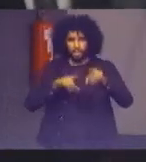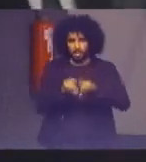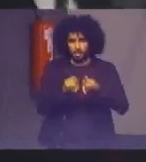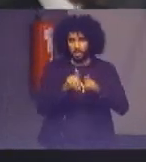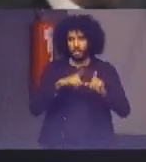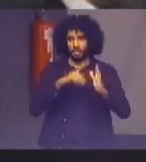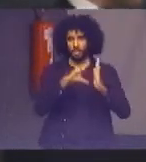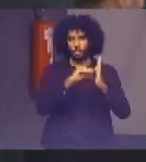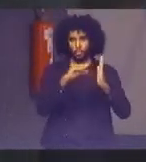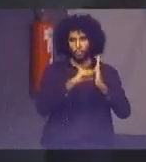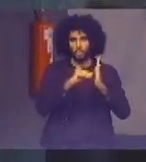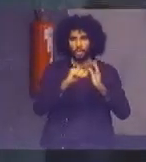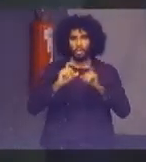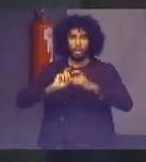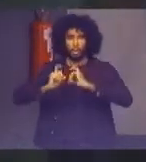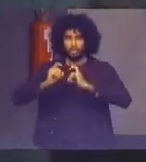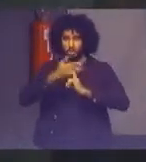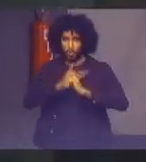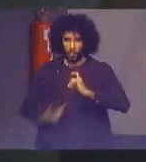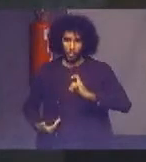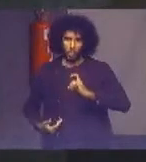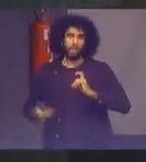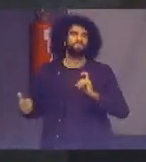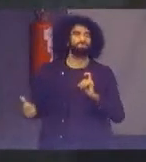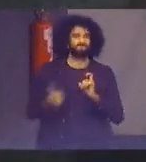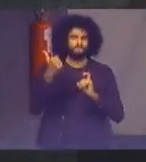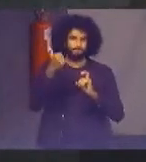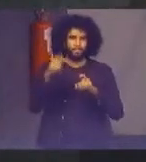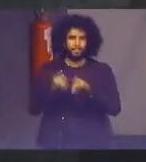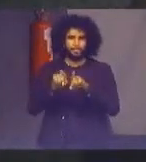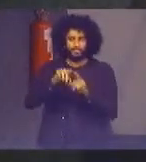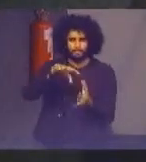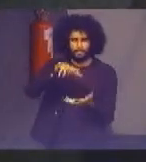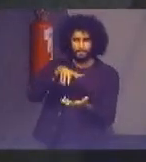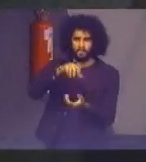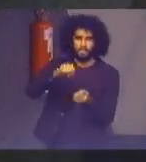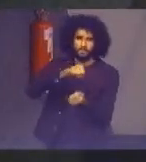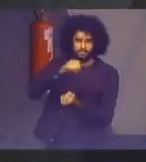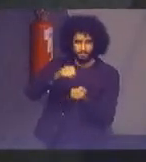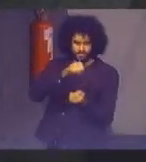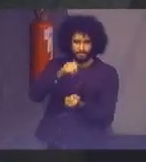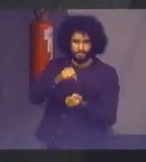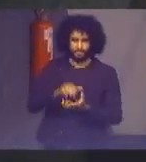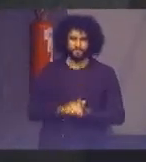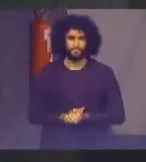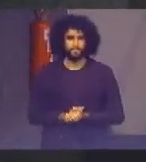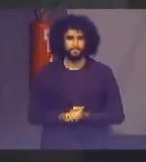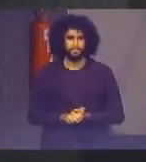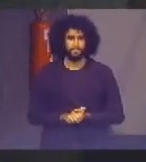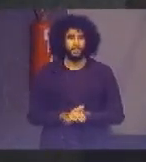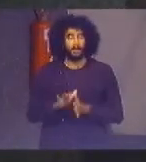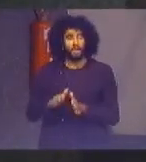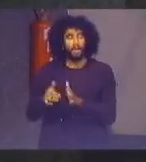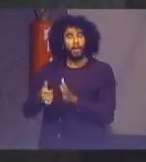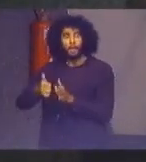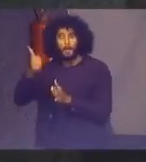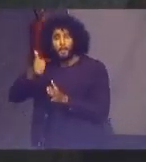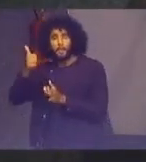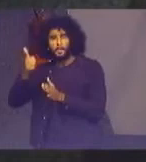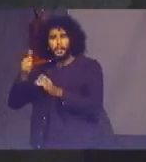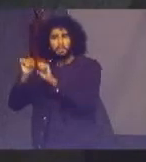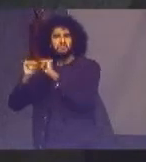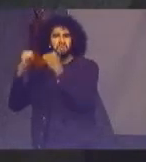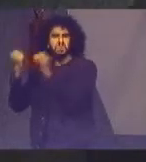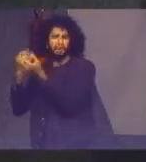administração pública mais eficiente e sustentável. Desde a primeira edição, este evento